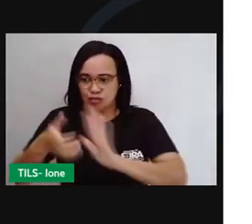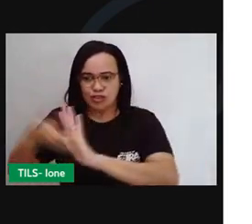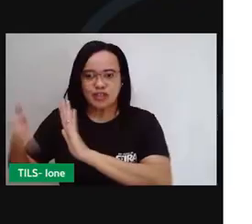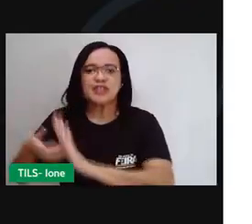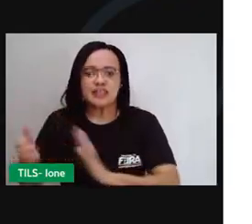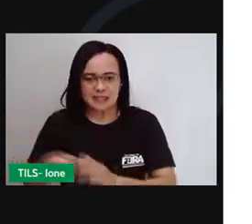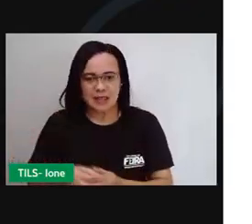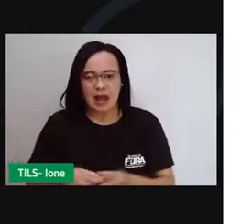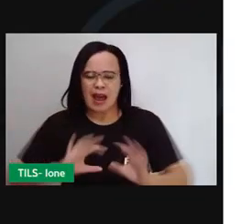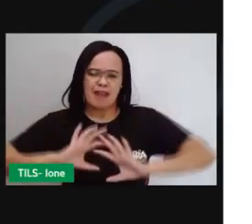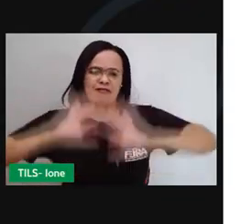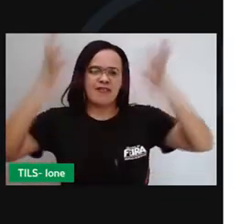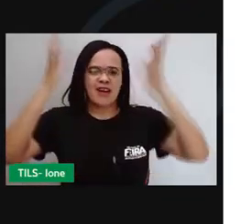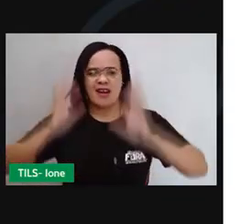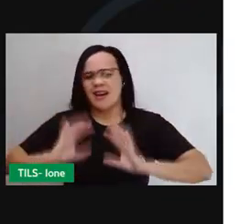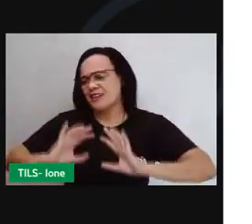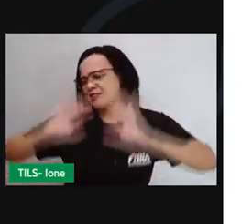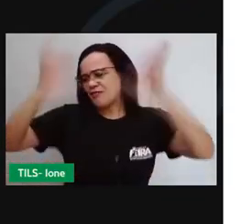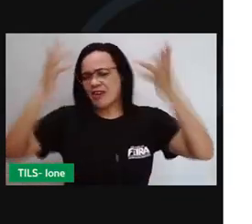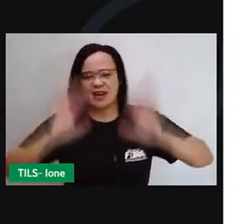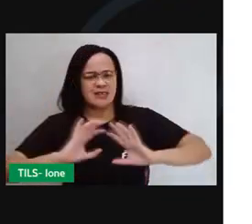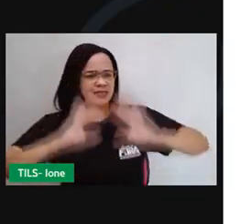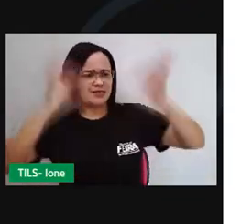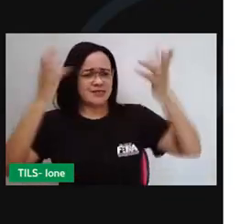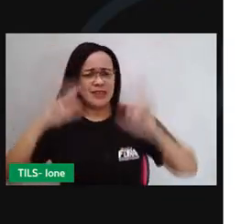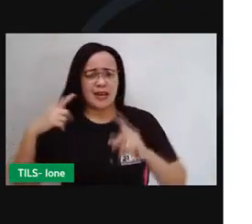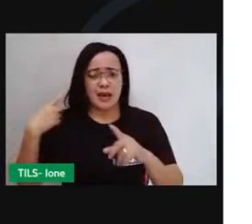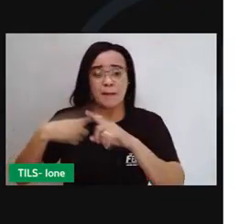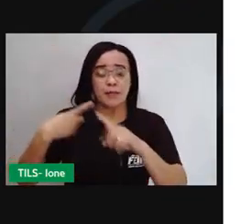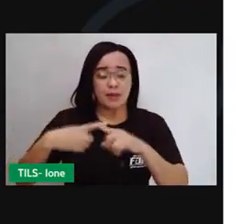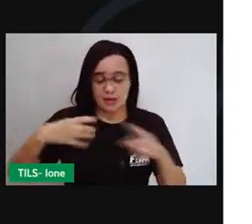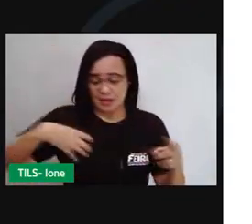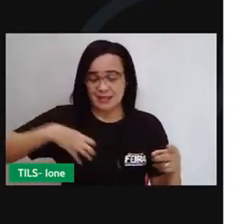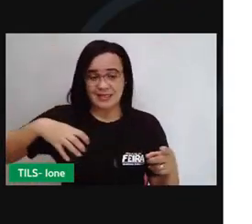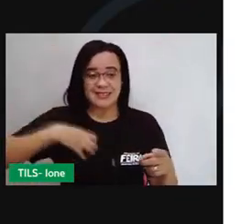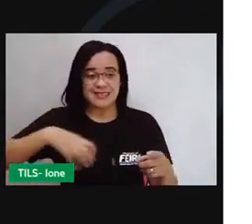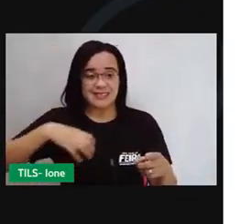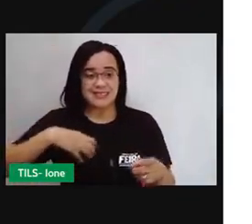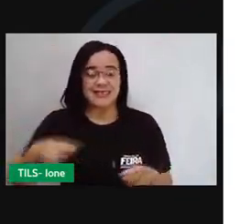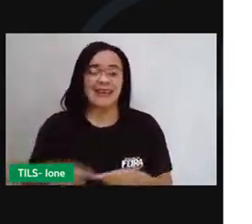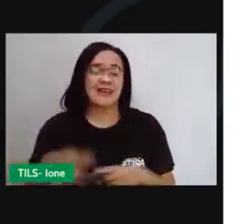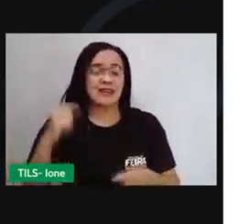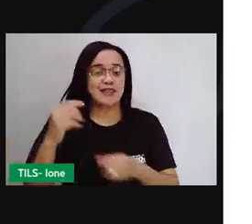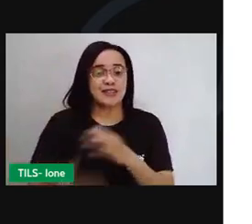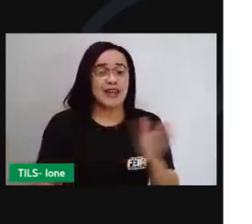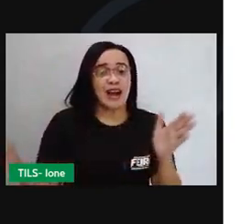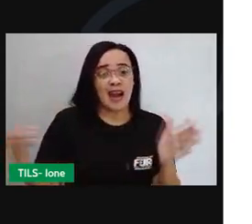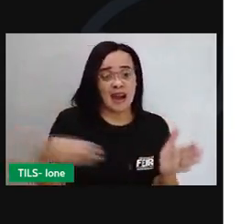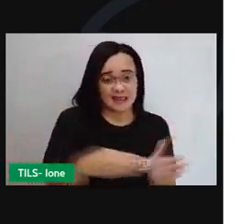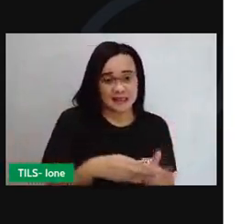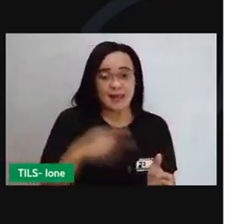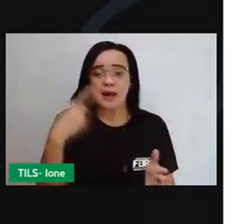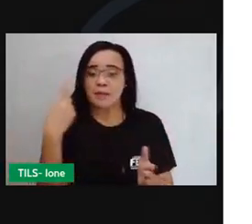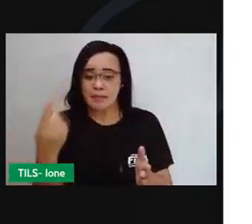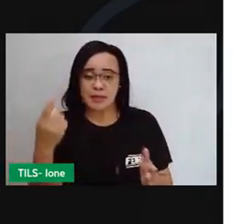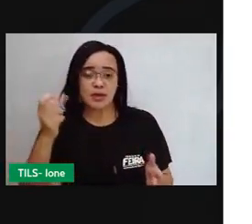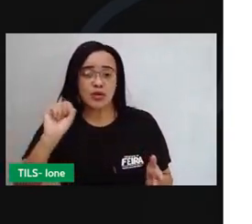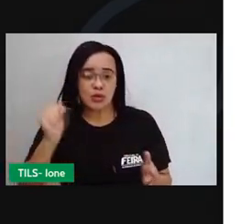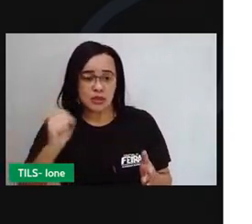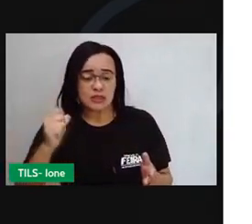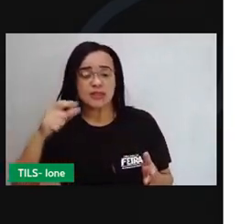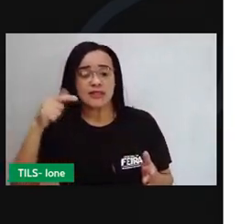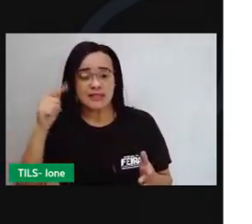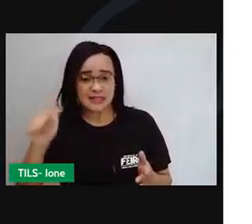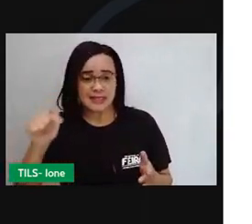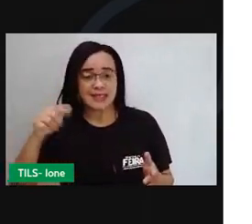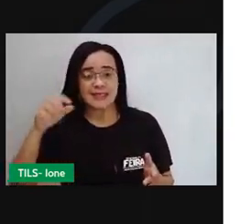A cidade de São Salvador, que até 1763 havia sido a capital da América Portuguesa, se prepara